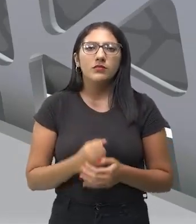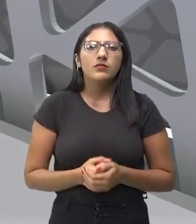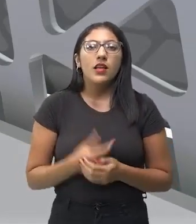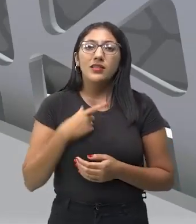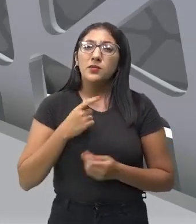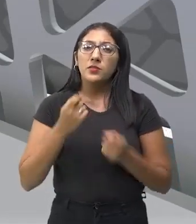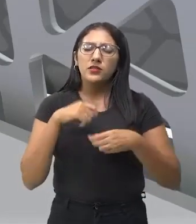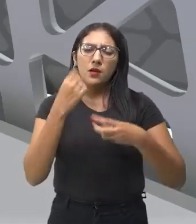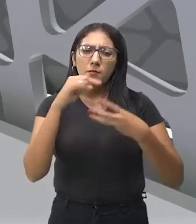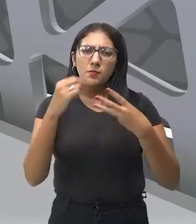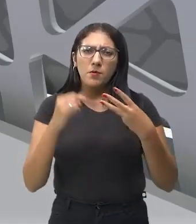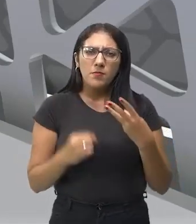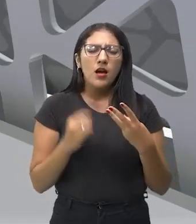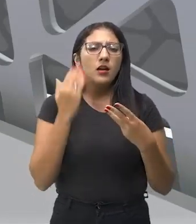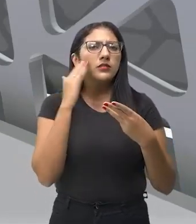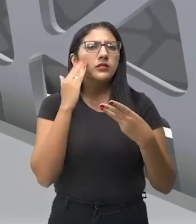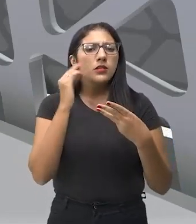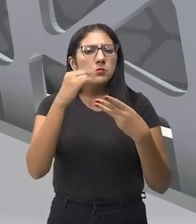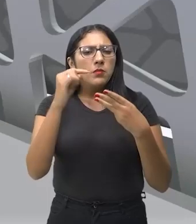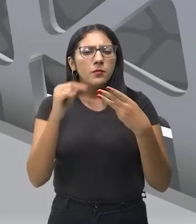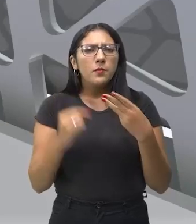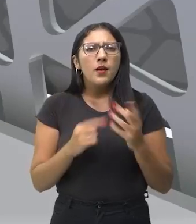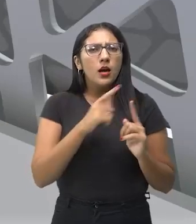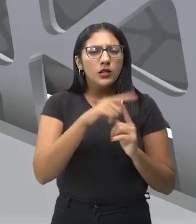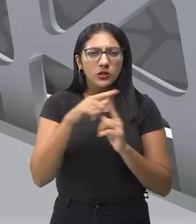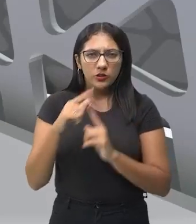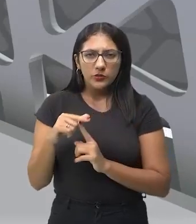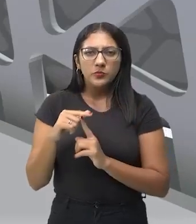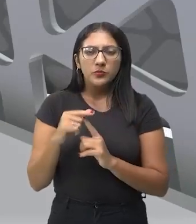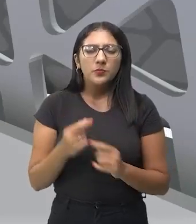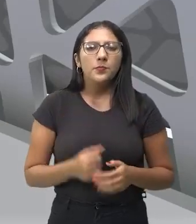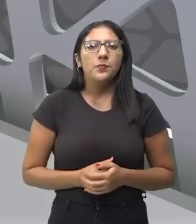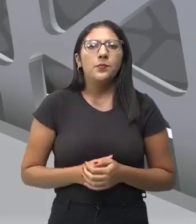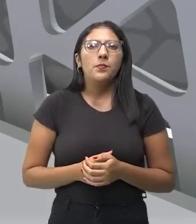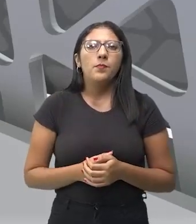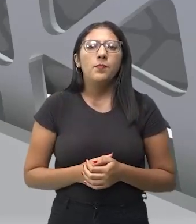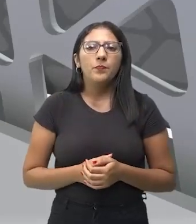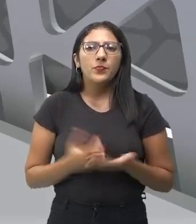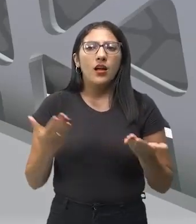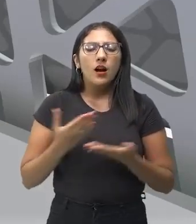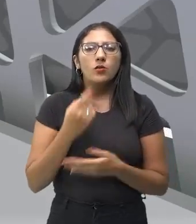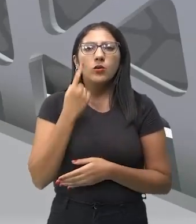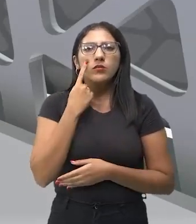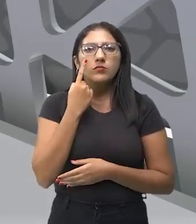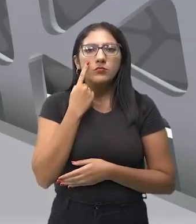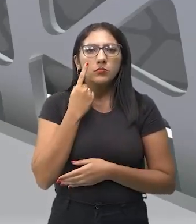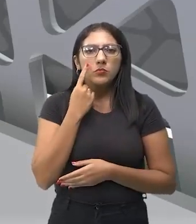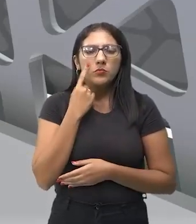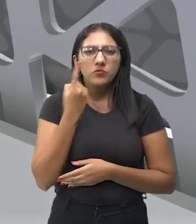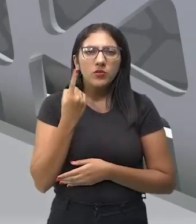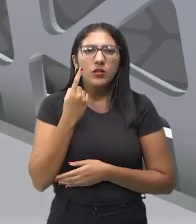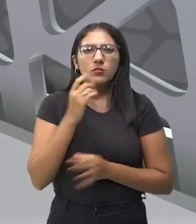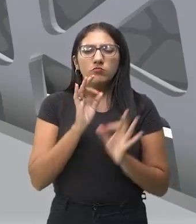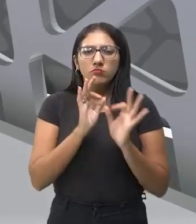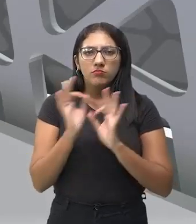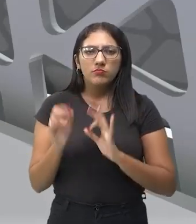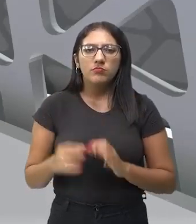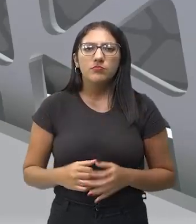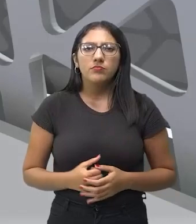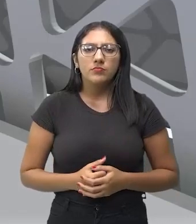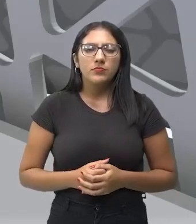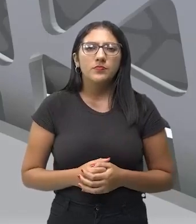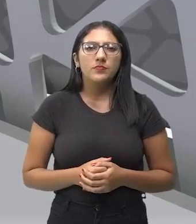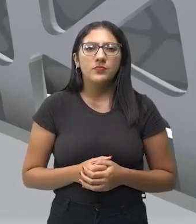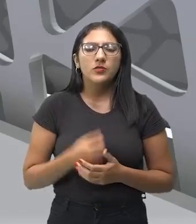saber separar esses estilos e modalidades de música. Vamos ouvir um trechinho de uma música clássica.